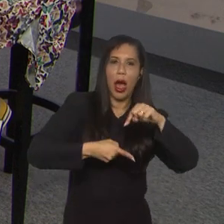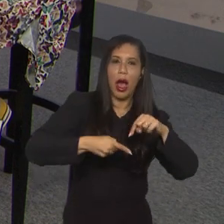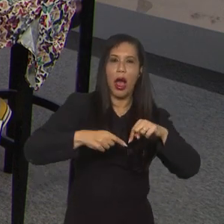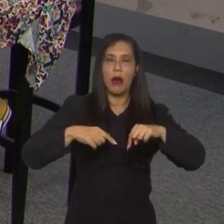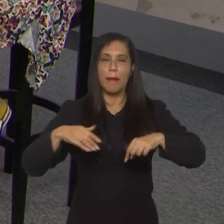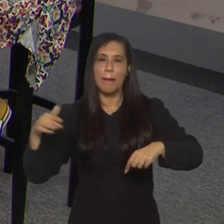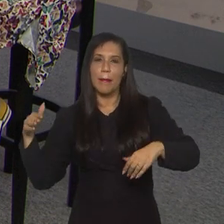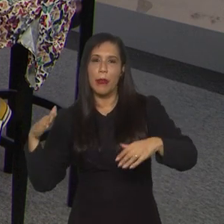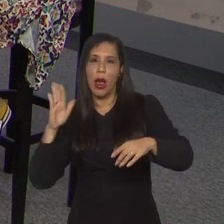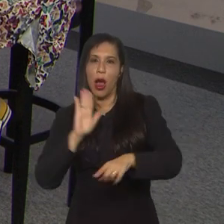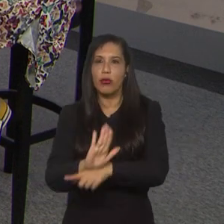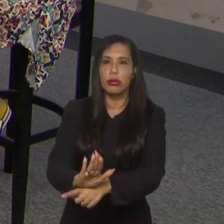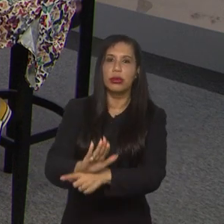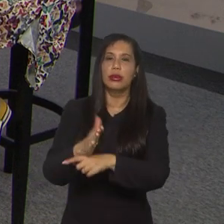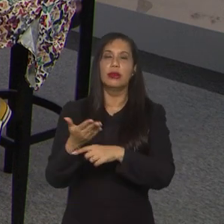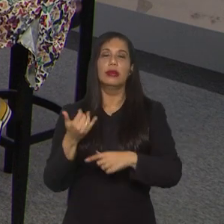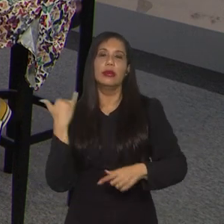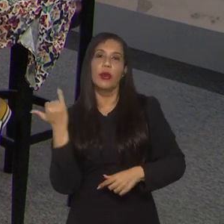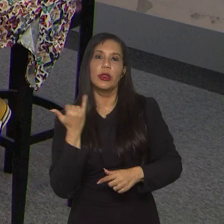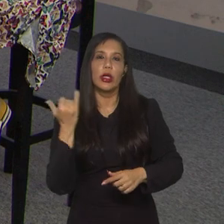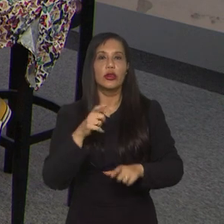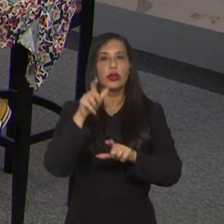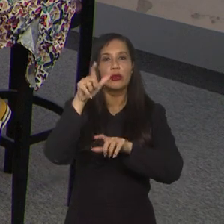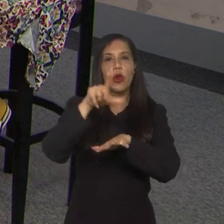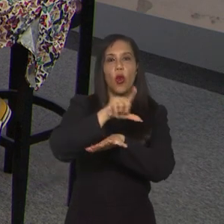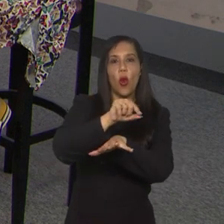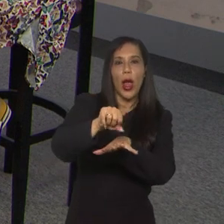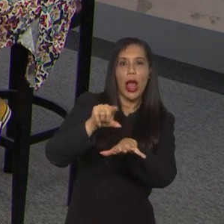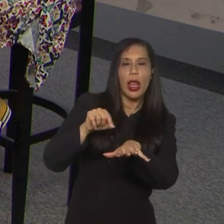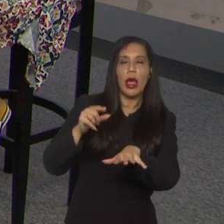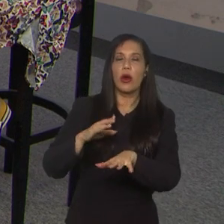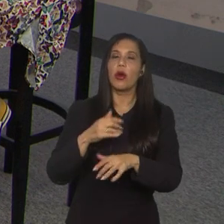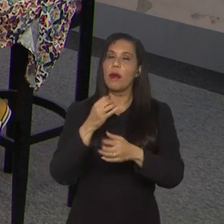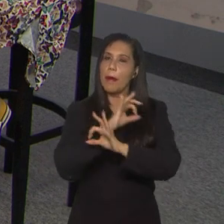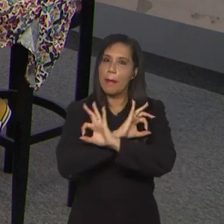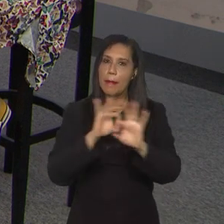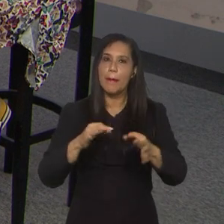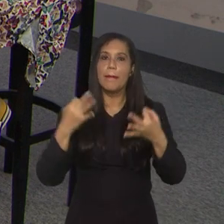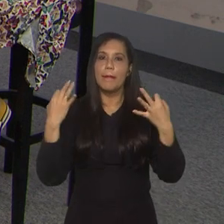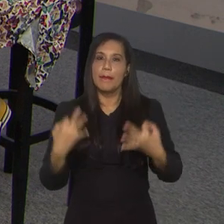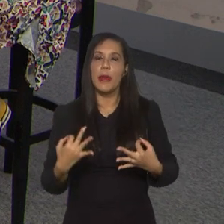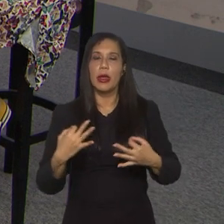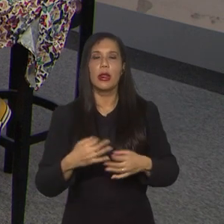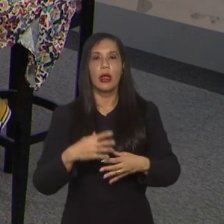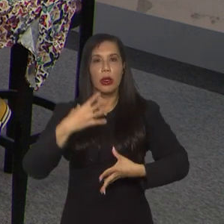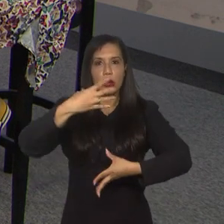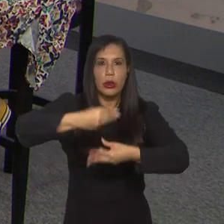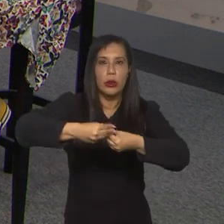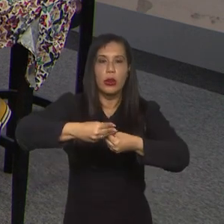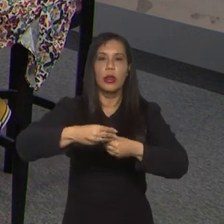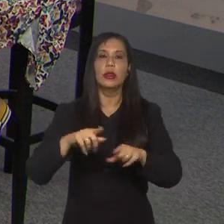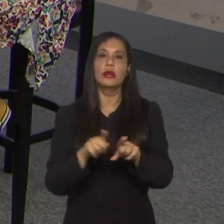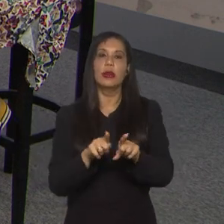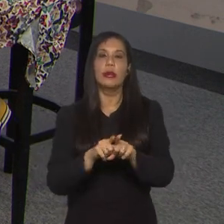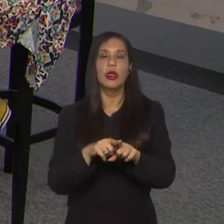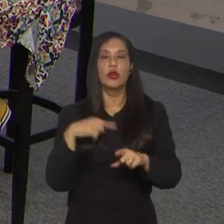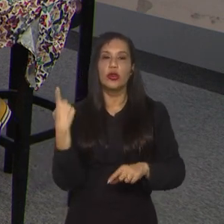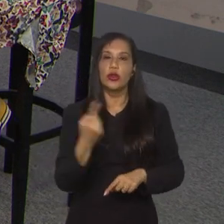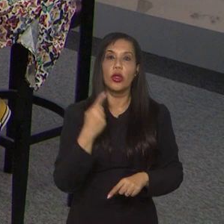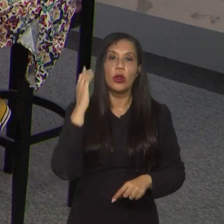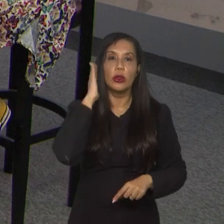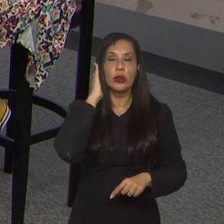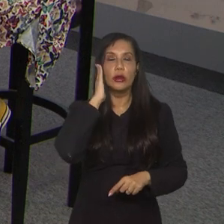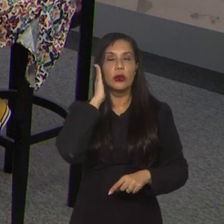é muito importante para o time, né? Para o elenco. Eu acho que ela chega bem. E, só um adendo, a gente fez uma